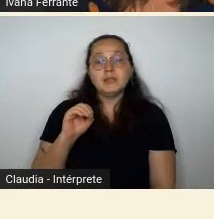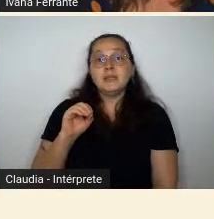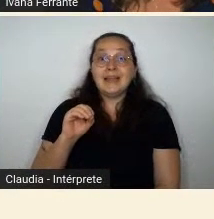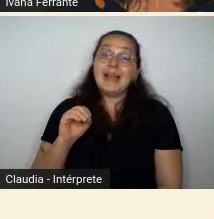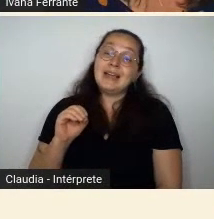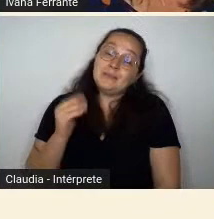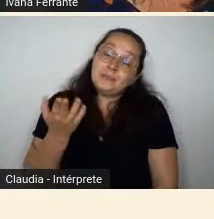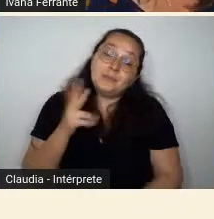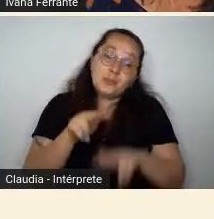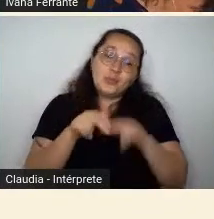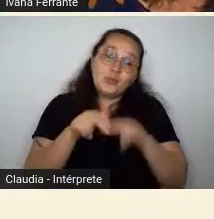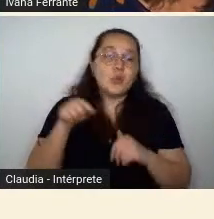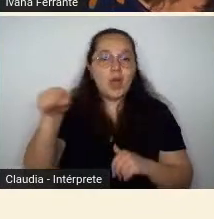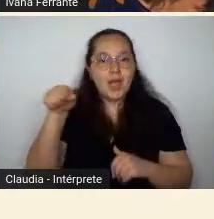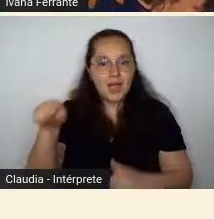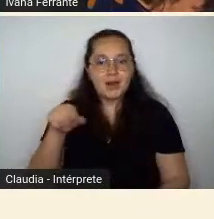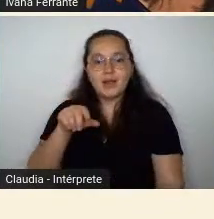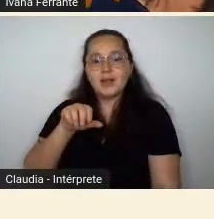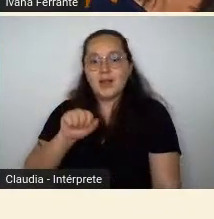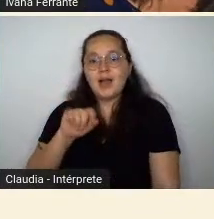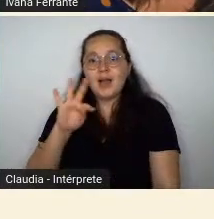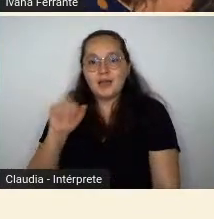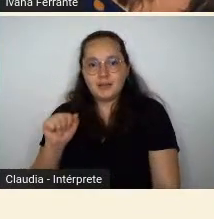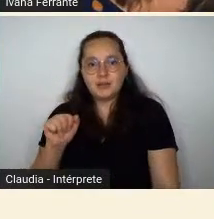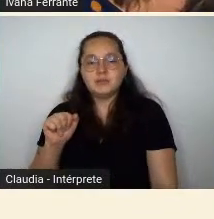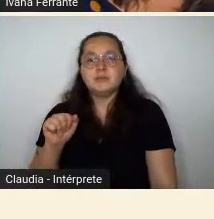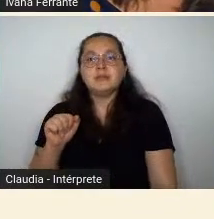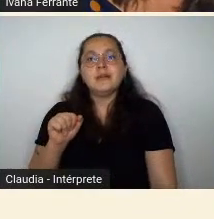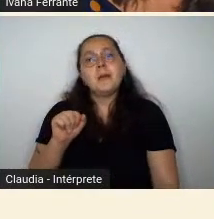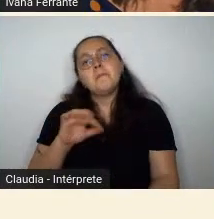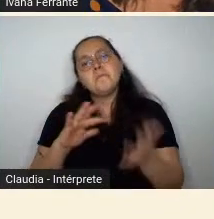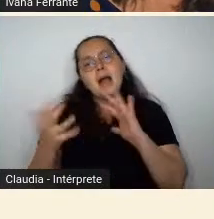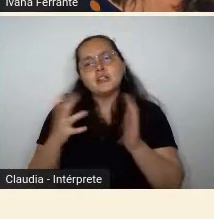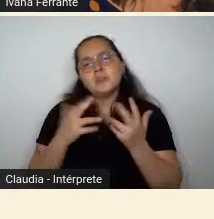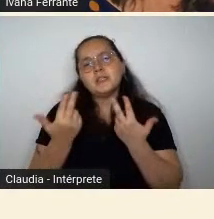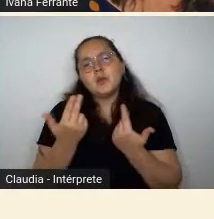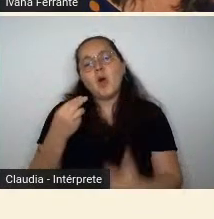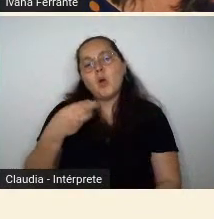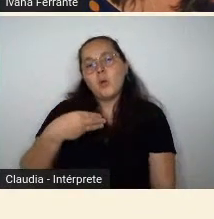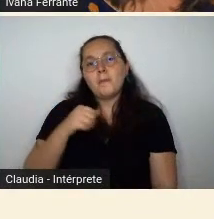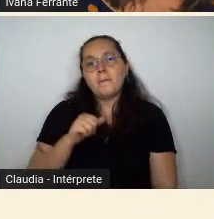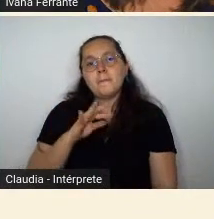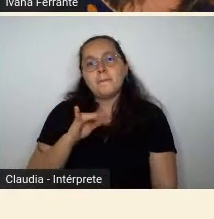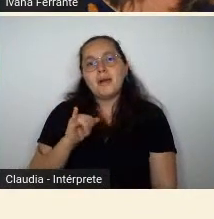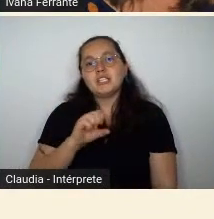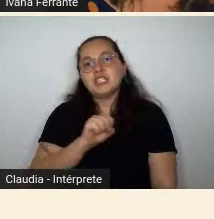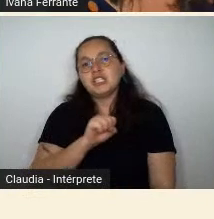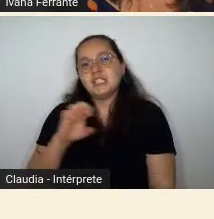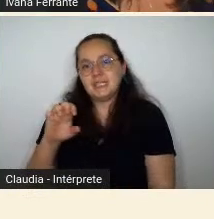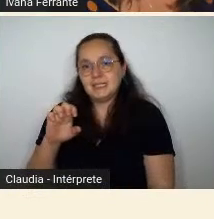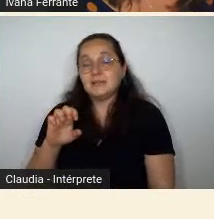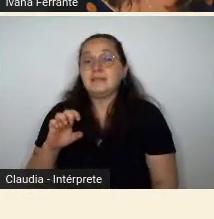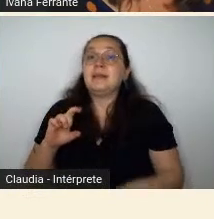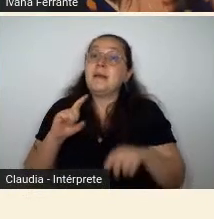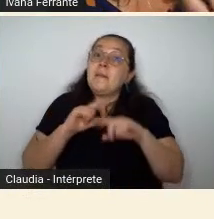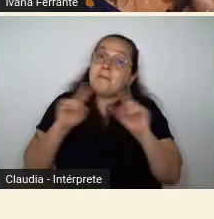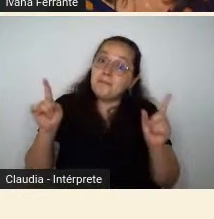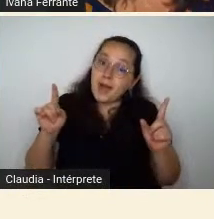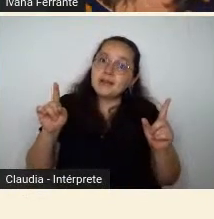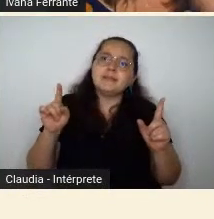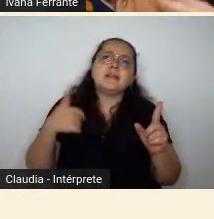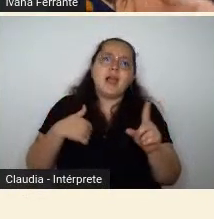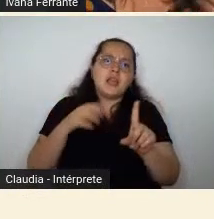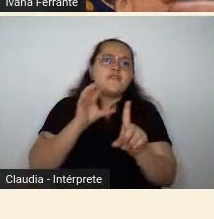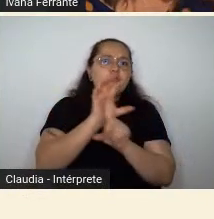primeira fase com Matisse, mas eu gostaria de dizer o seguinte, que, além disso, de toda essa influência